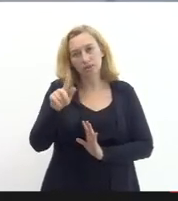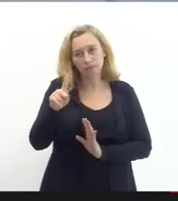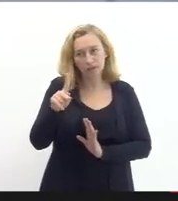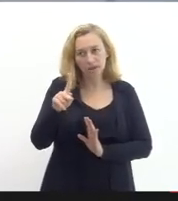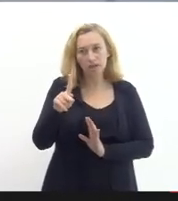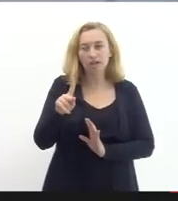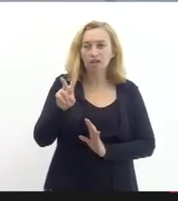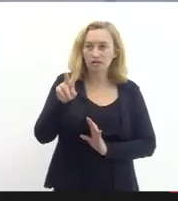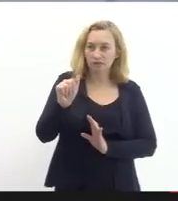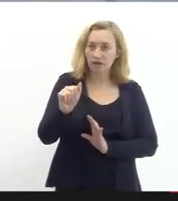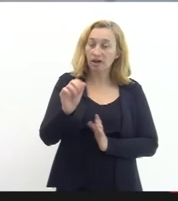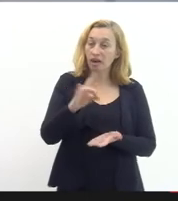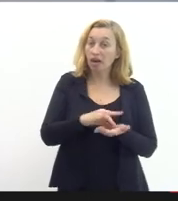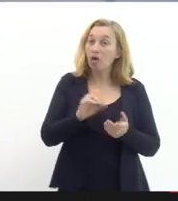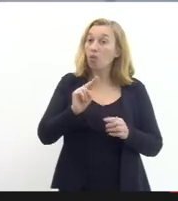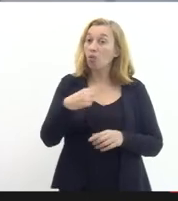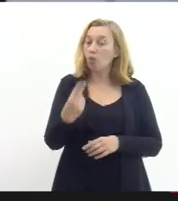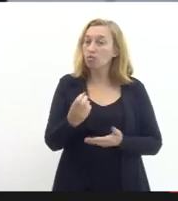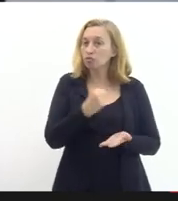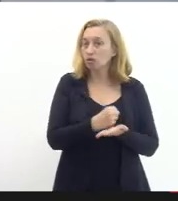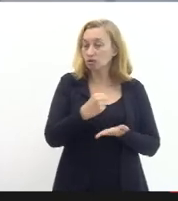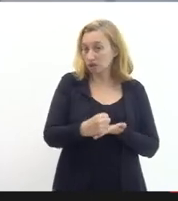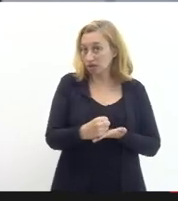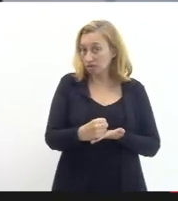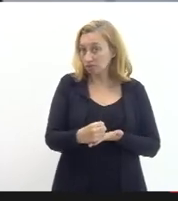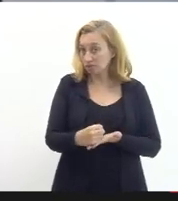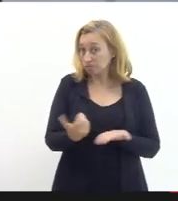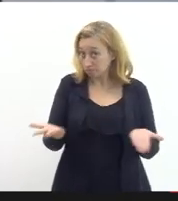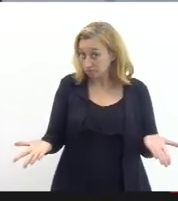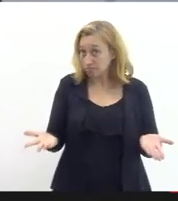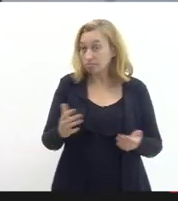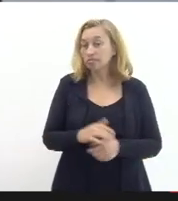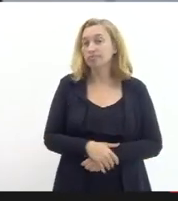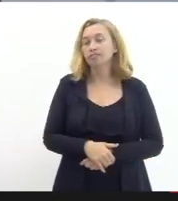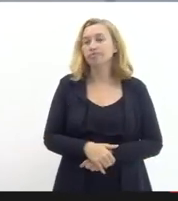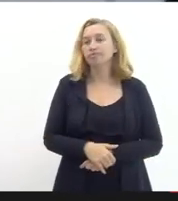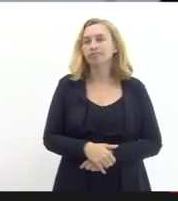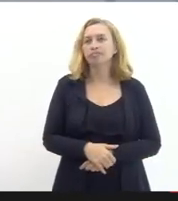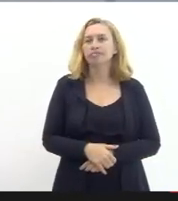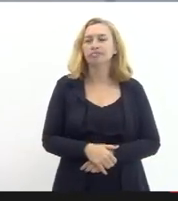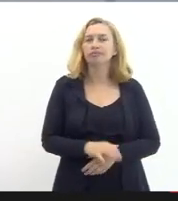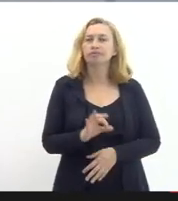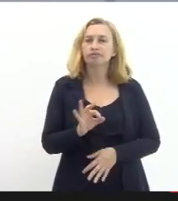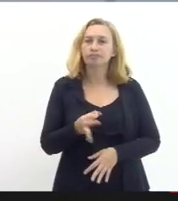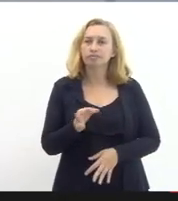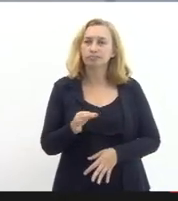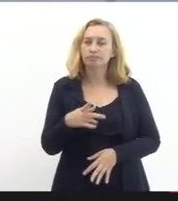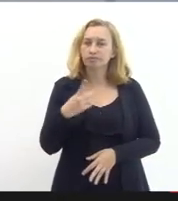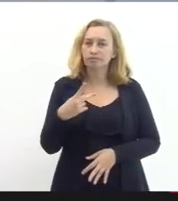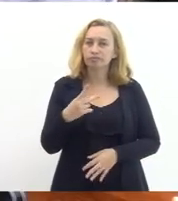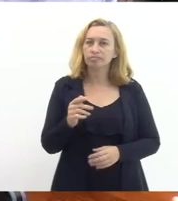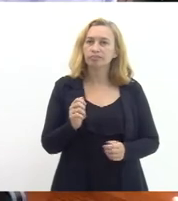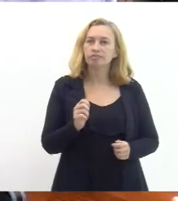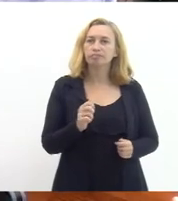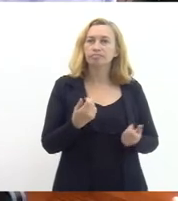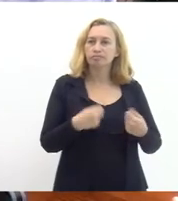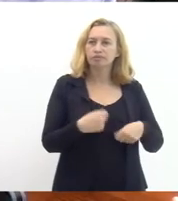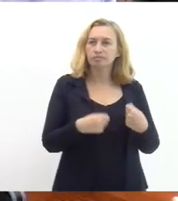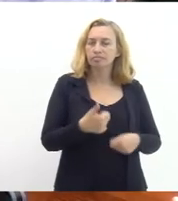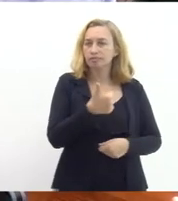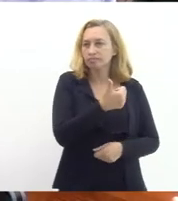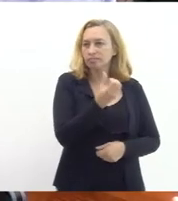vaga real ou por contrato prazo determinado grossinamente falando se a carência de 16 mil